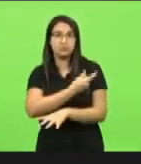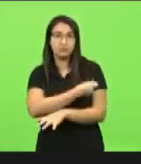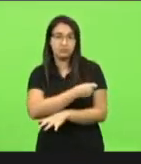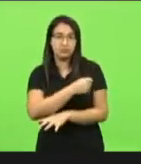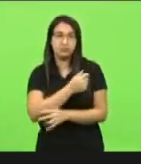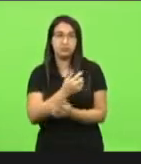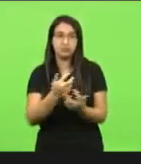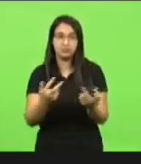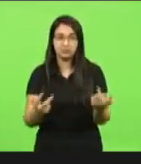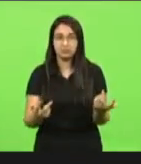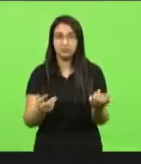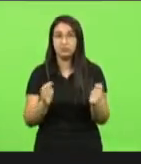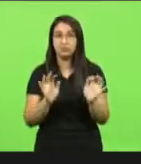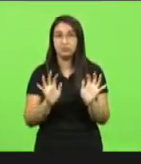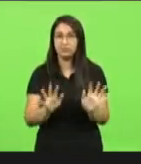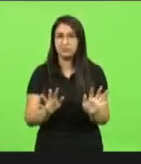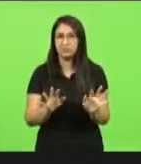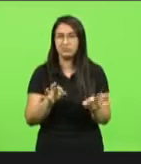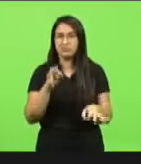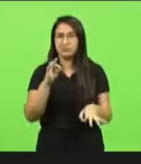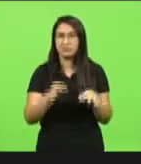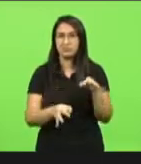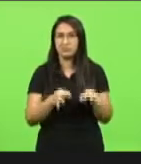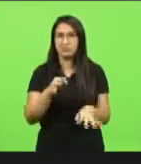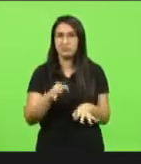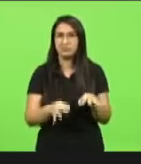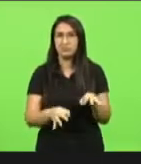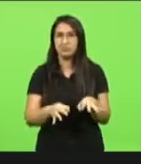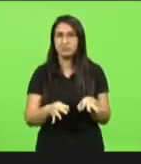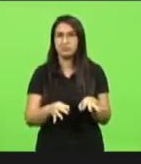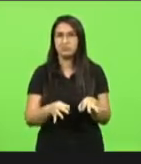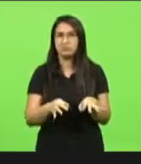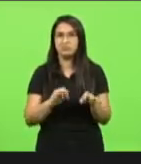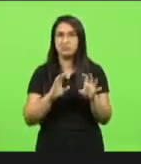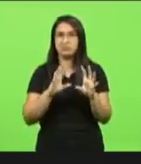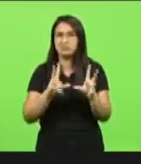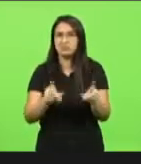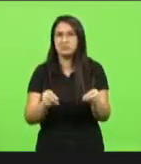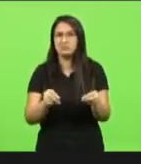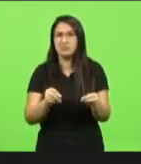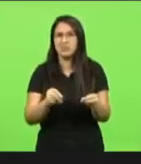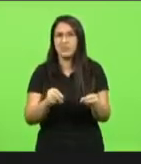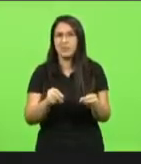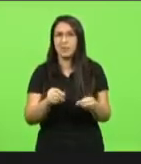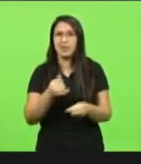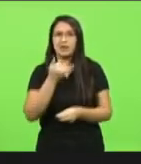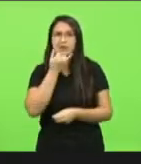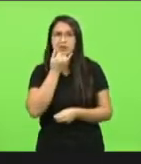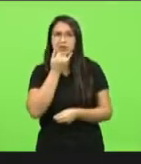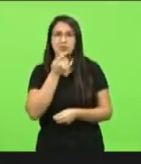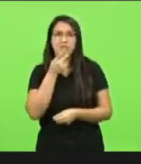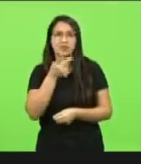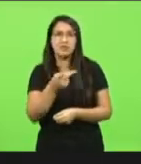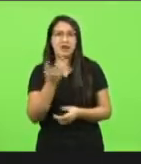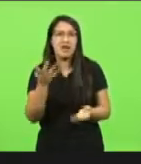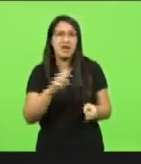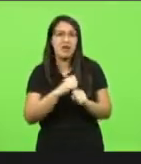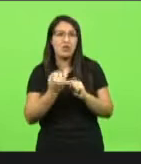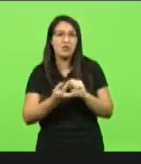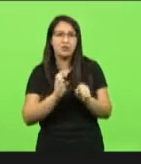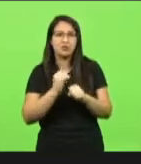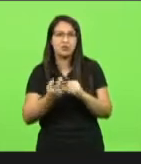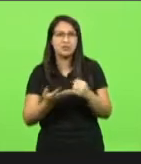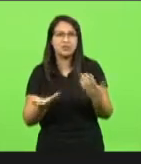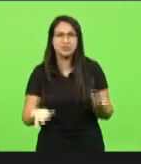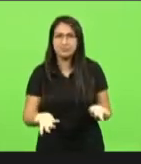mas está sendo uma justificativa uma desculpa para absolutamente tudo sabe e não quero